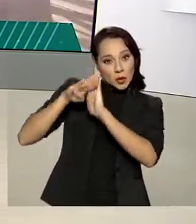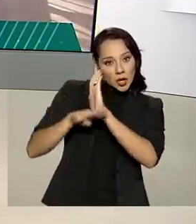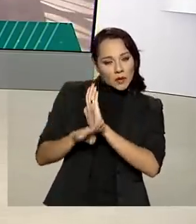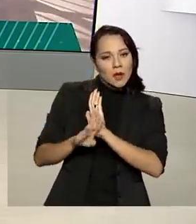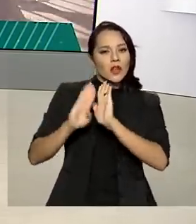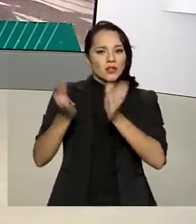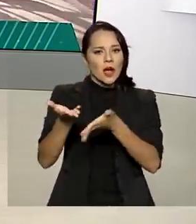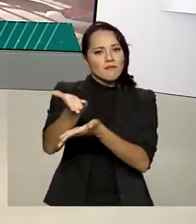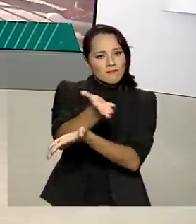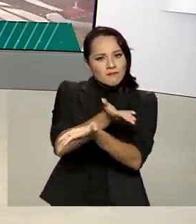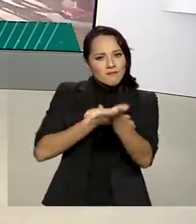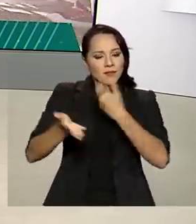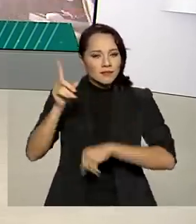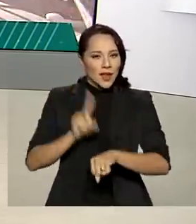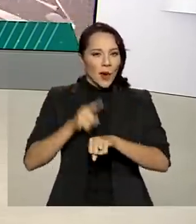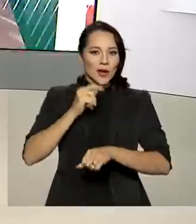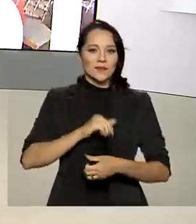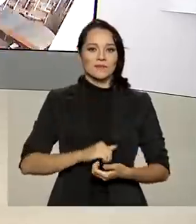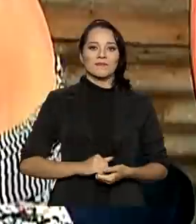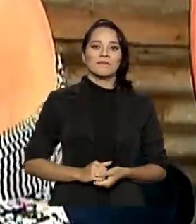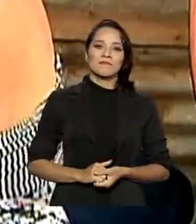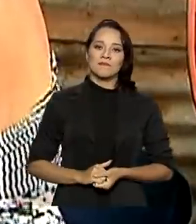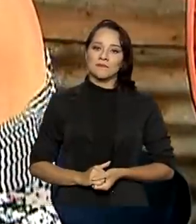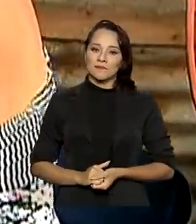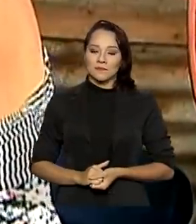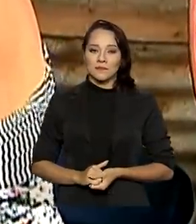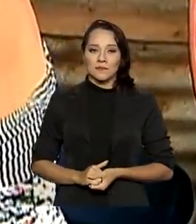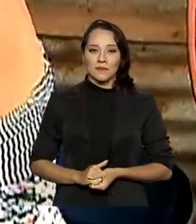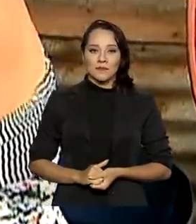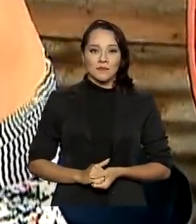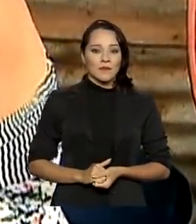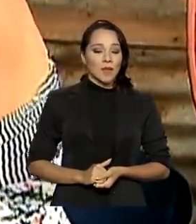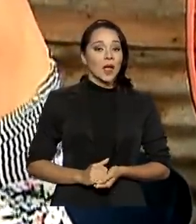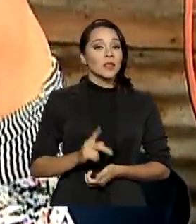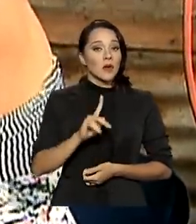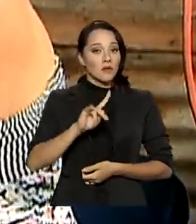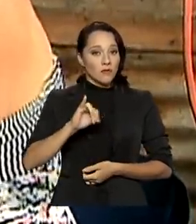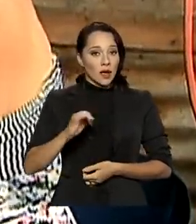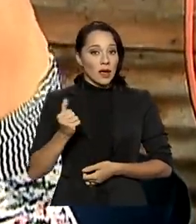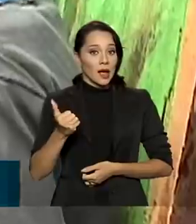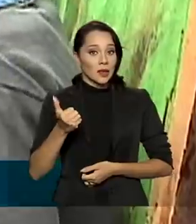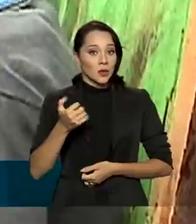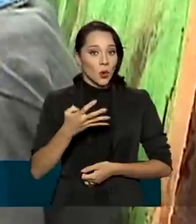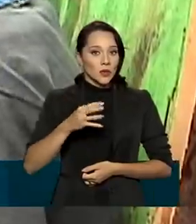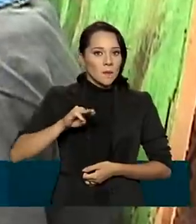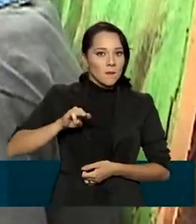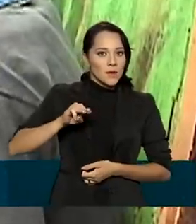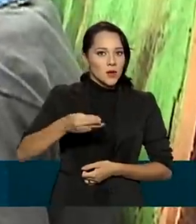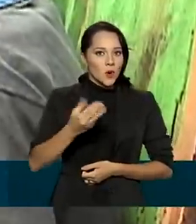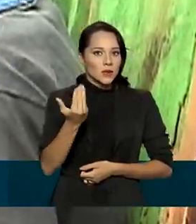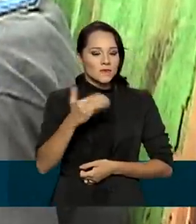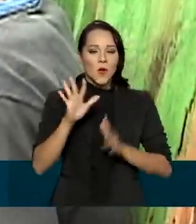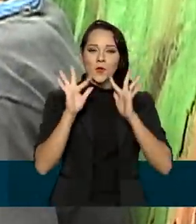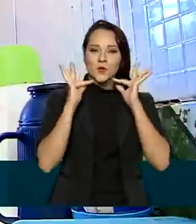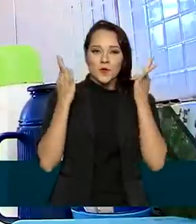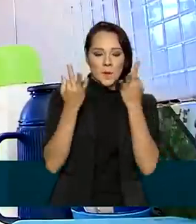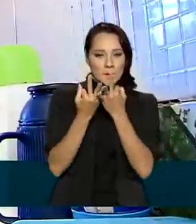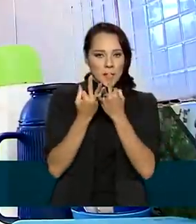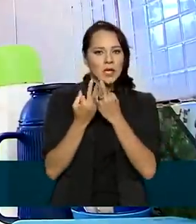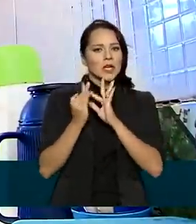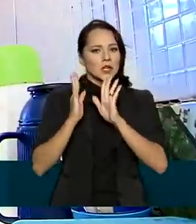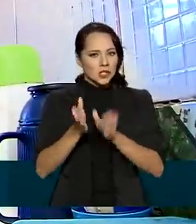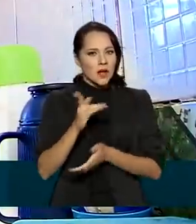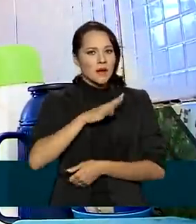serão transferidos automaticamente. Serão 14 milhões e meio de famílias atendidas